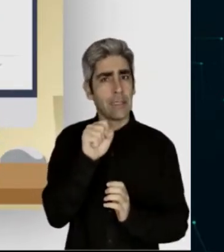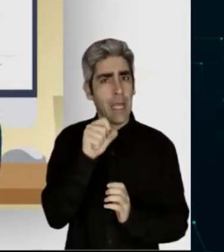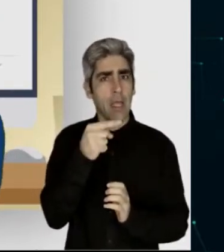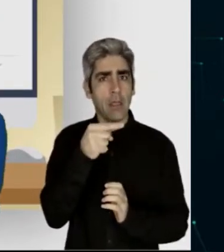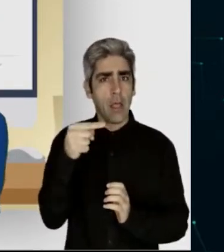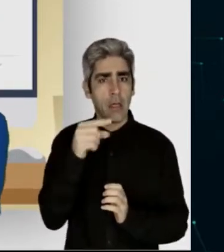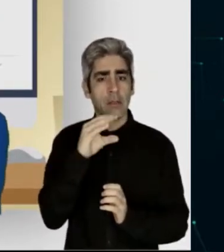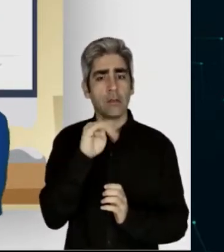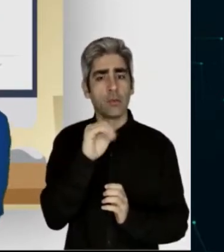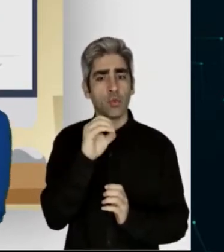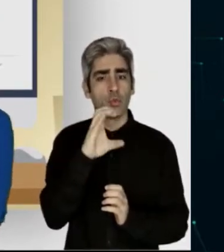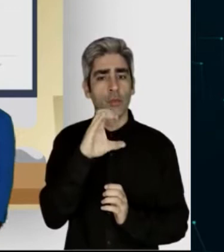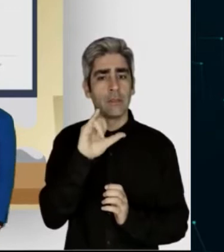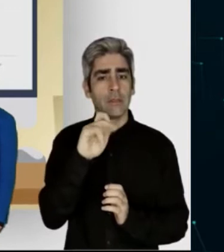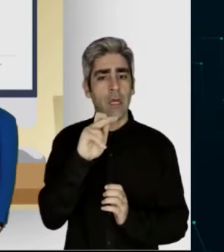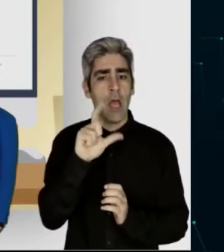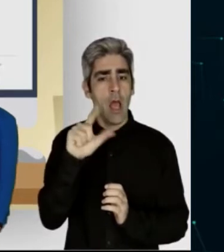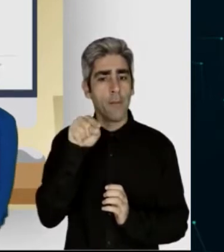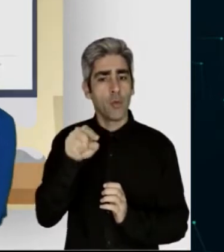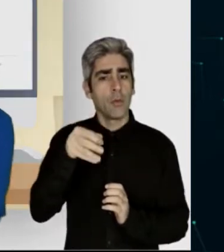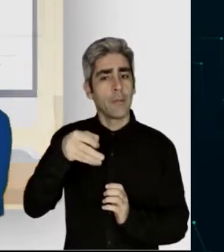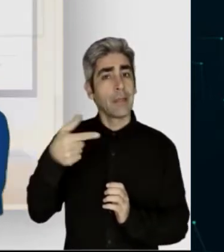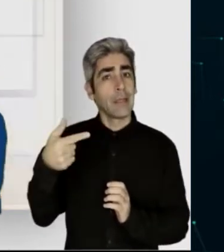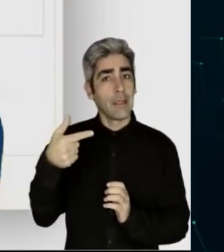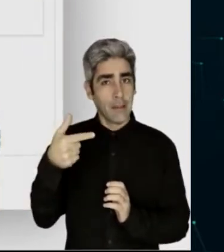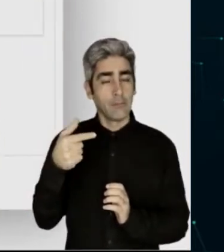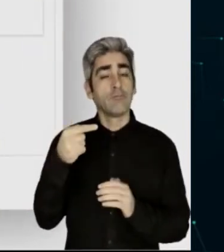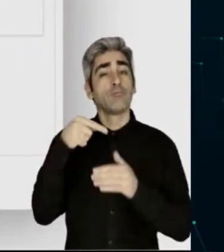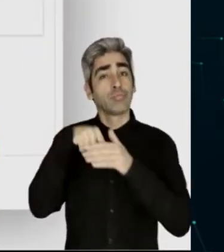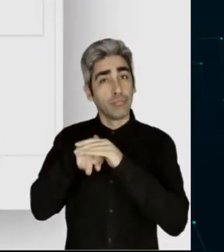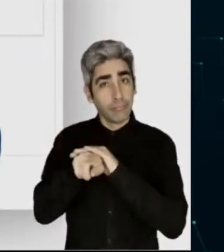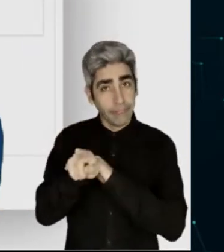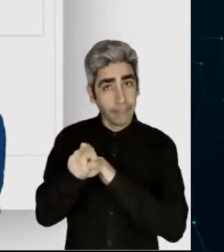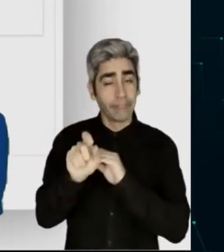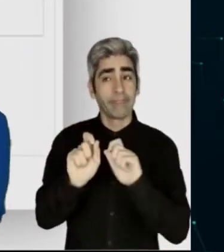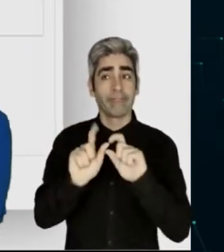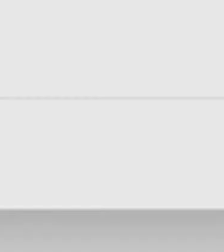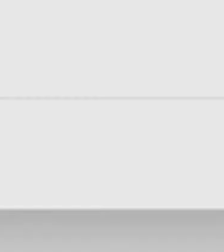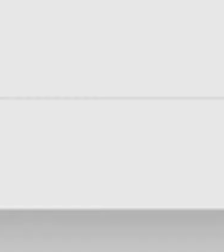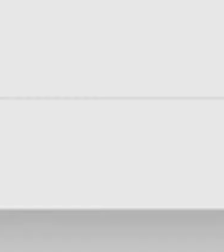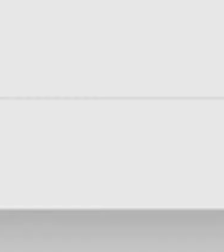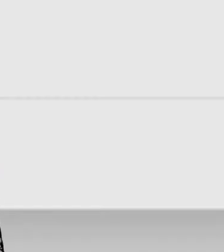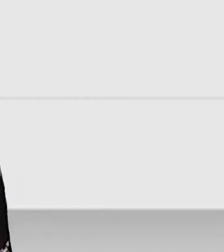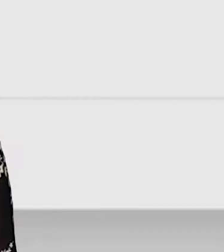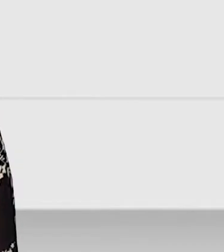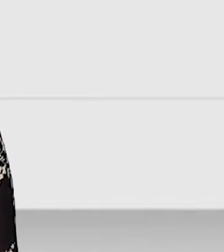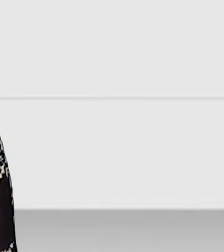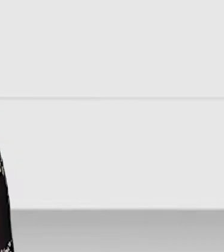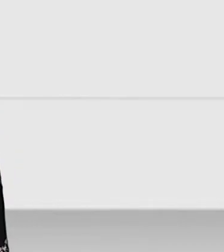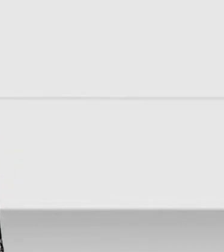enquadra-se na estratégia de transformação digital na segurança social, numa lógica de aproximação aos cidadãos e às empresas,